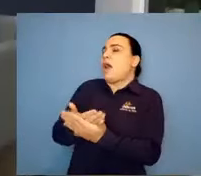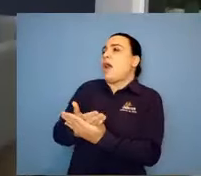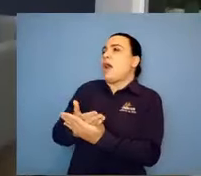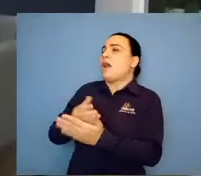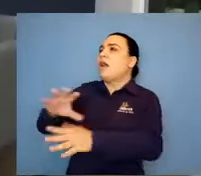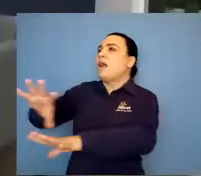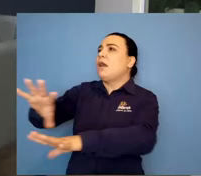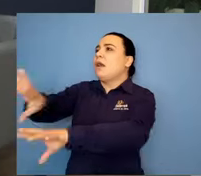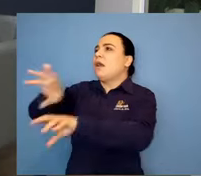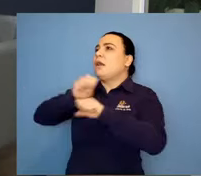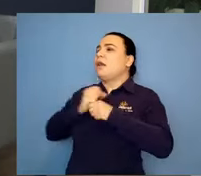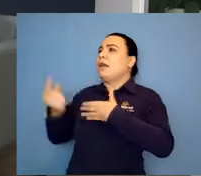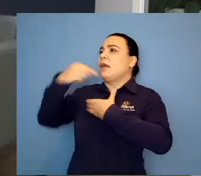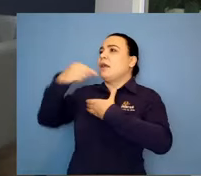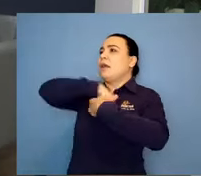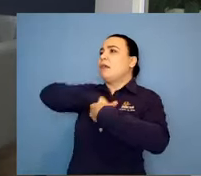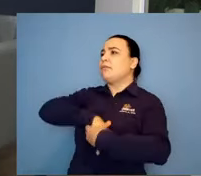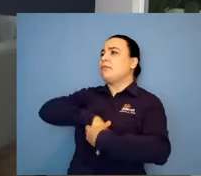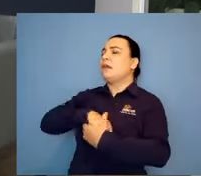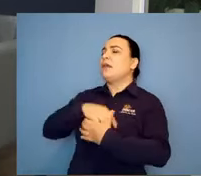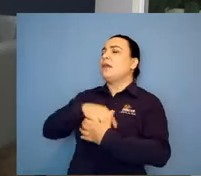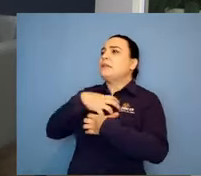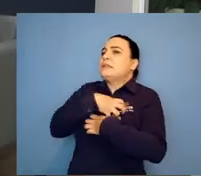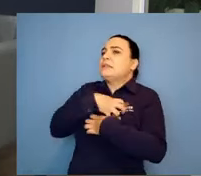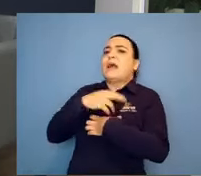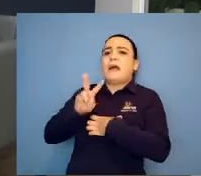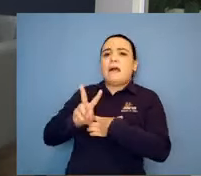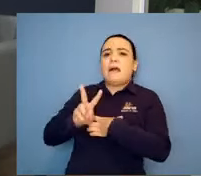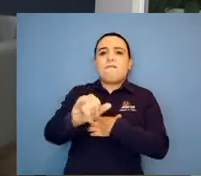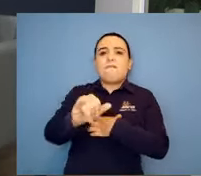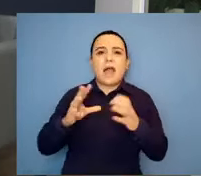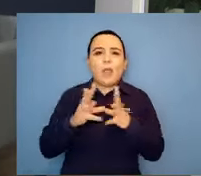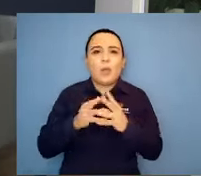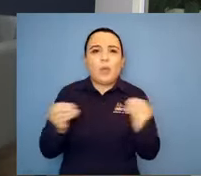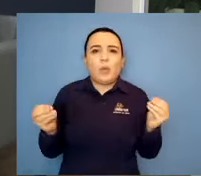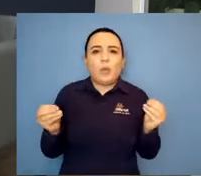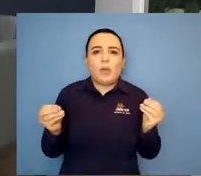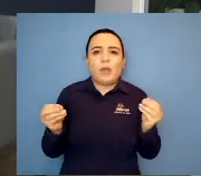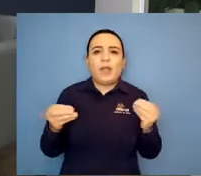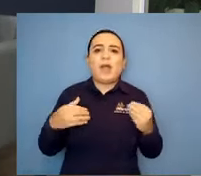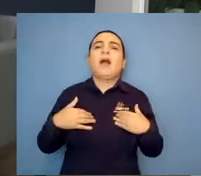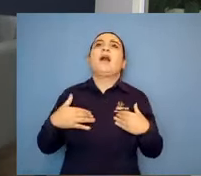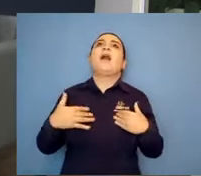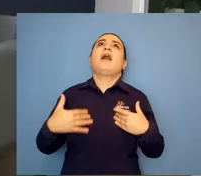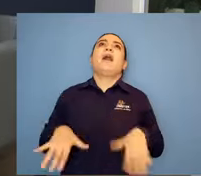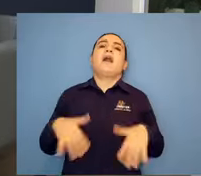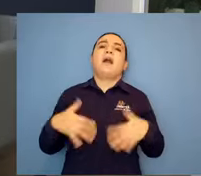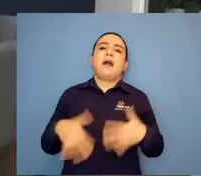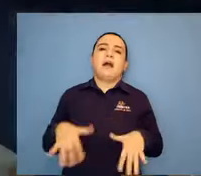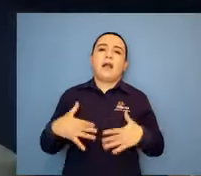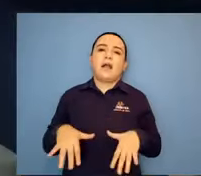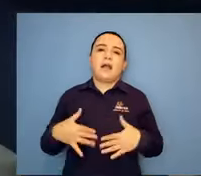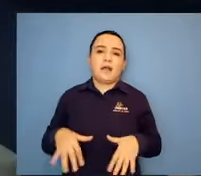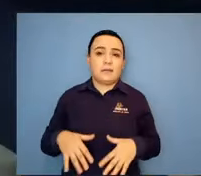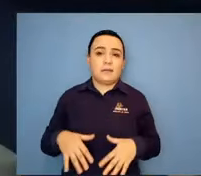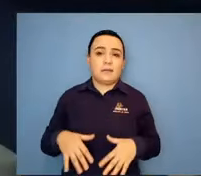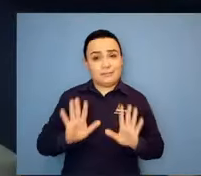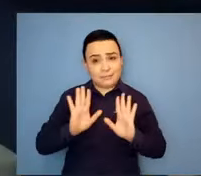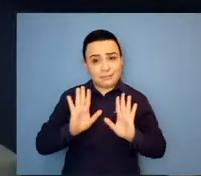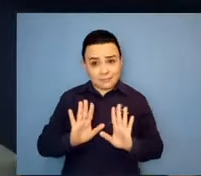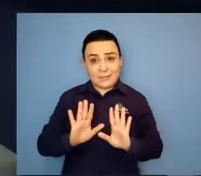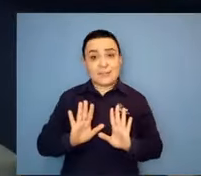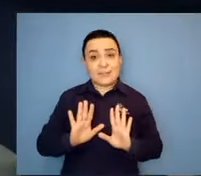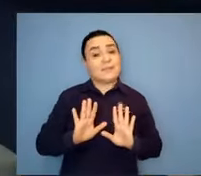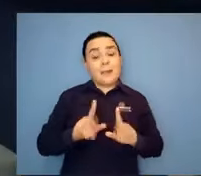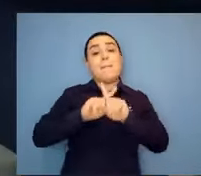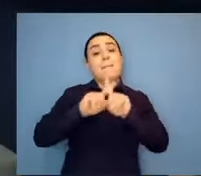ser socorro. E daí fazia mal pra mim. É. Né? Então, eu digo que todas as mães também passam esse processo, né? Por